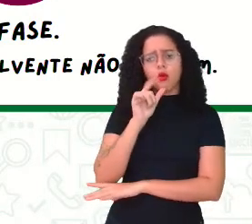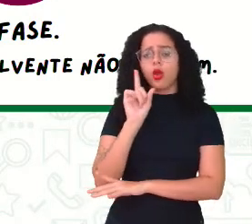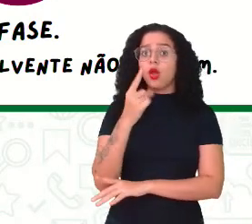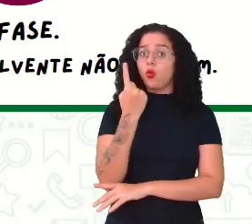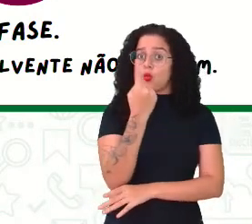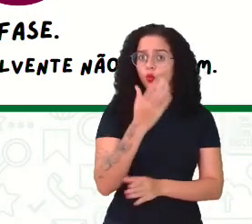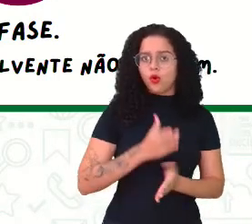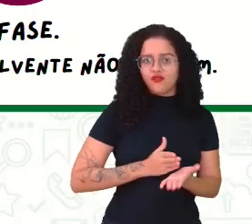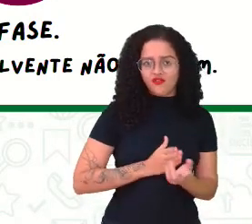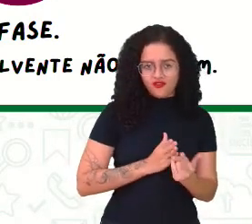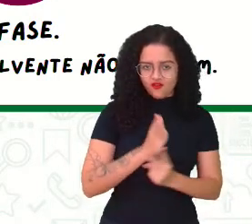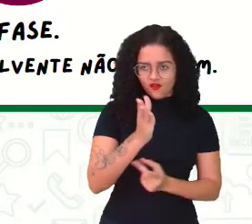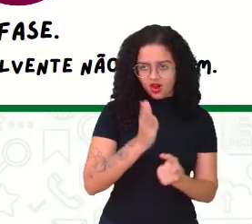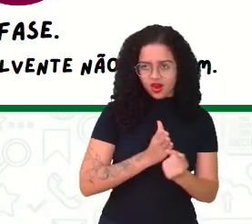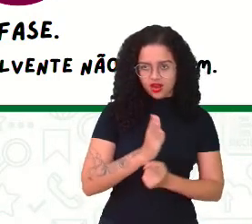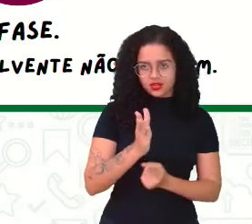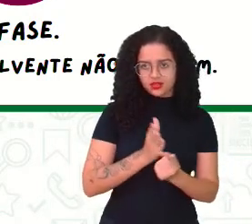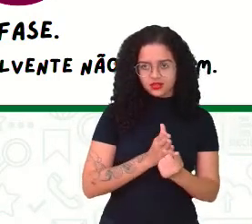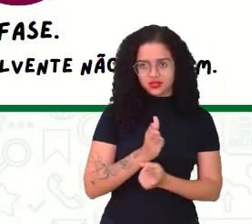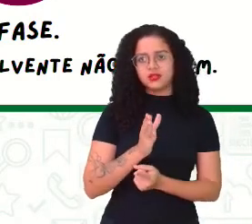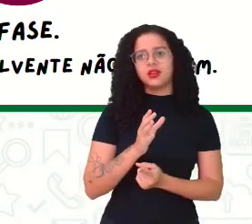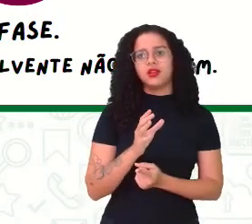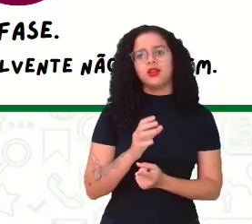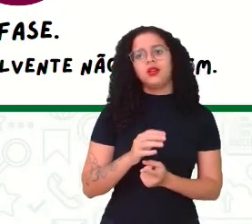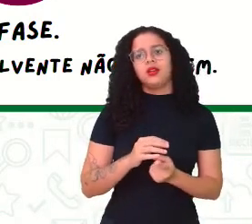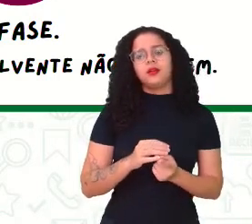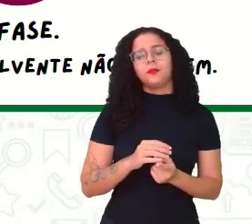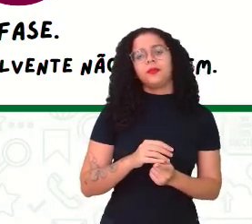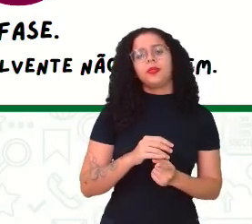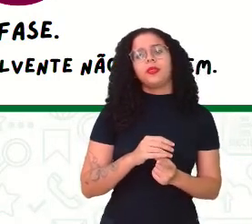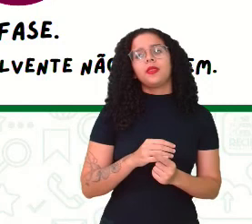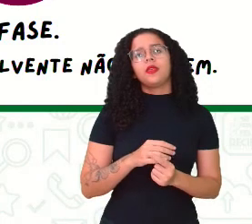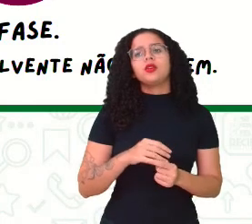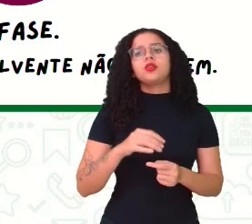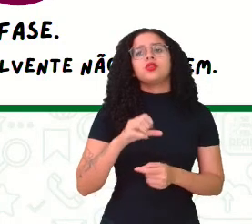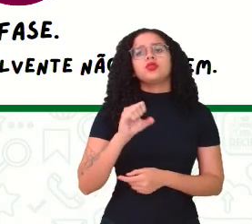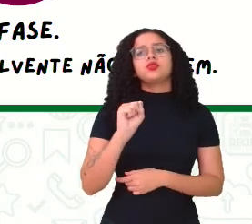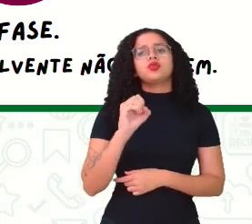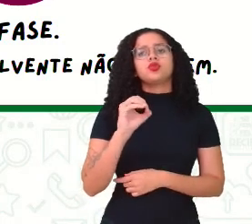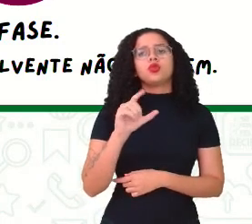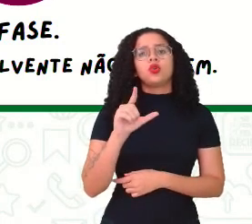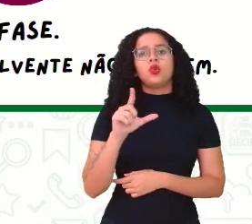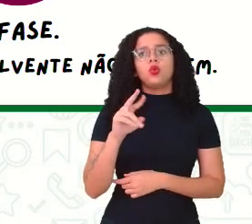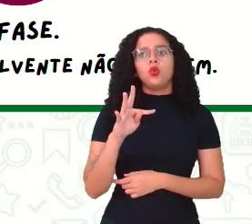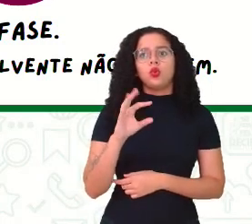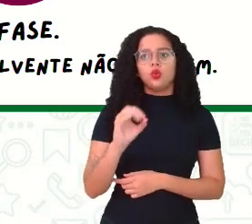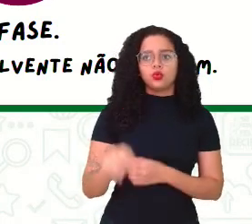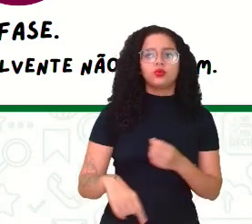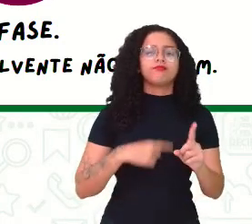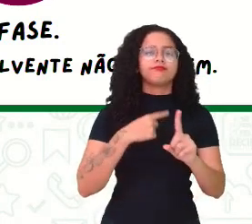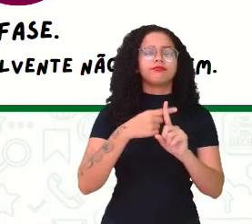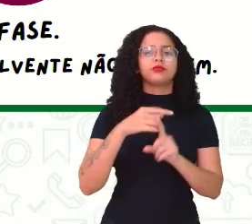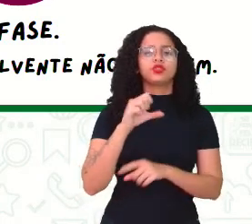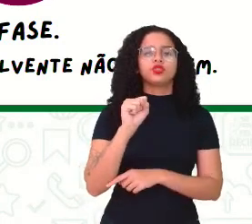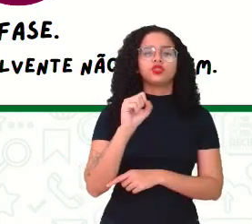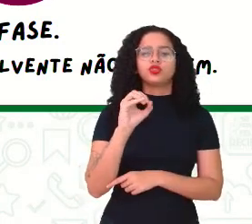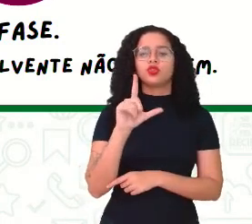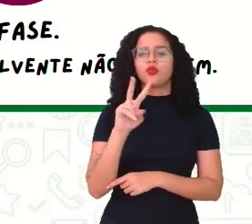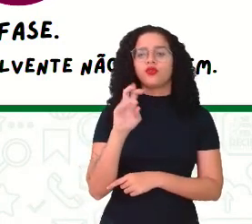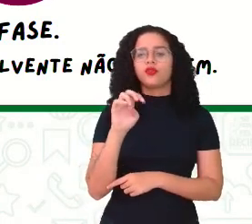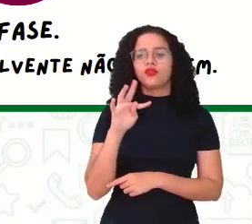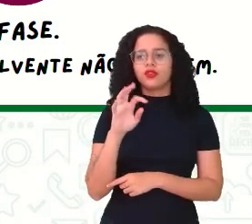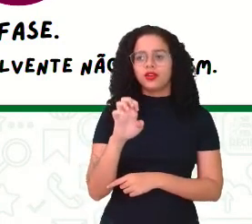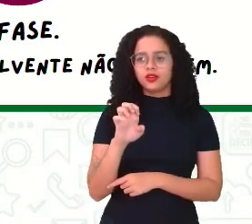fase, soluto e solvente não diferem, tá certo? Então, aquela mistura que é